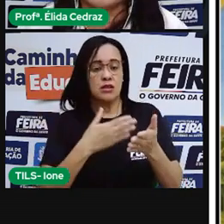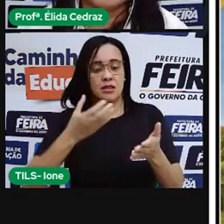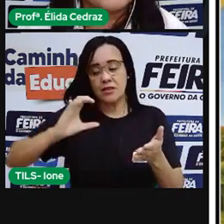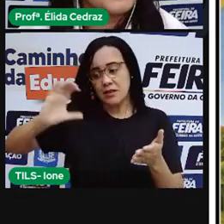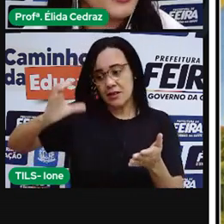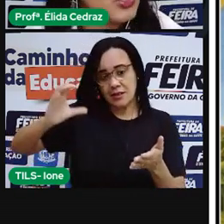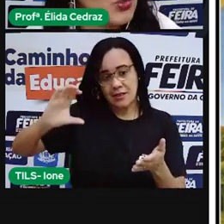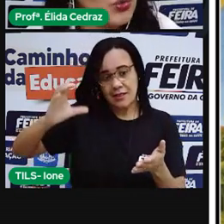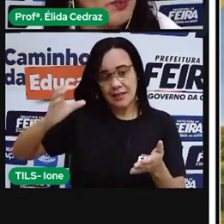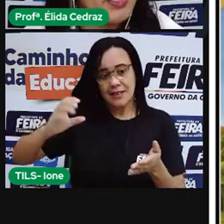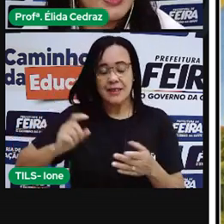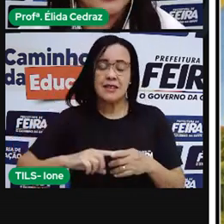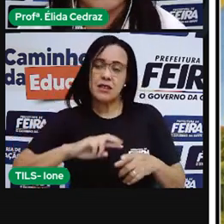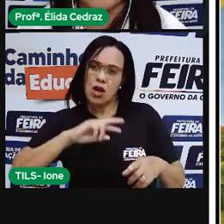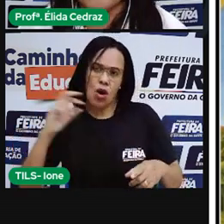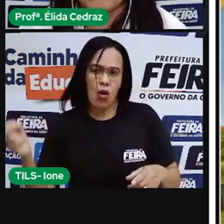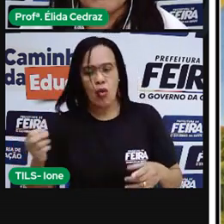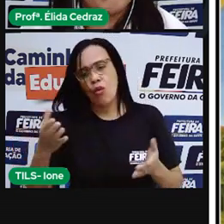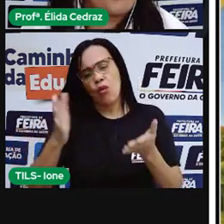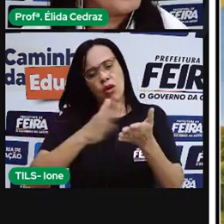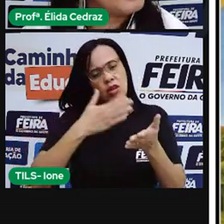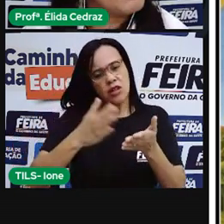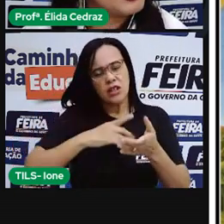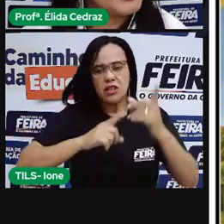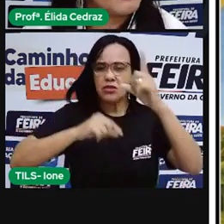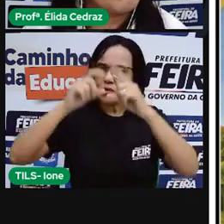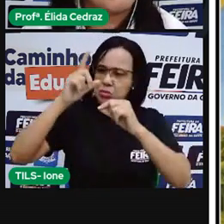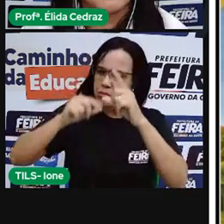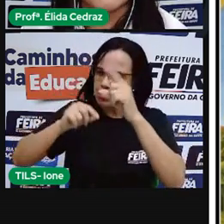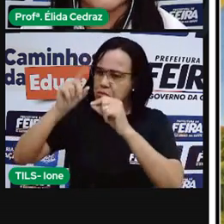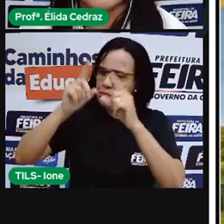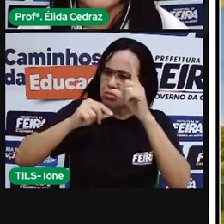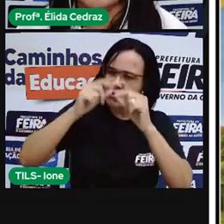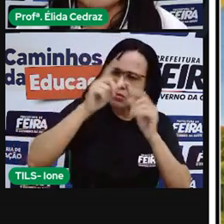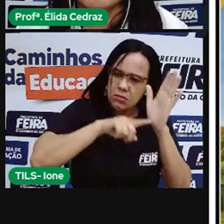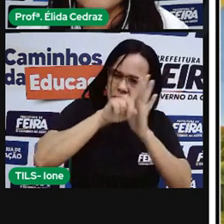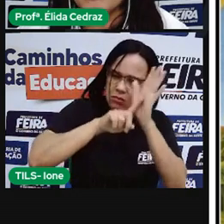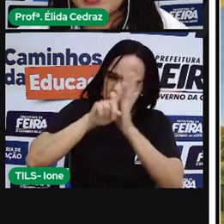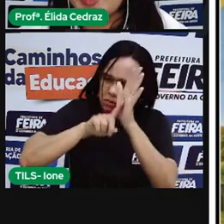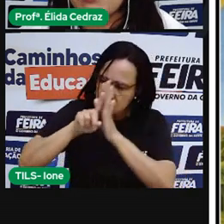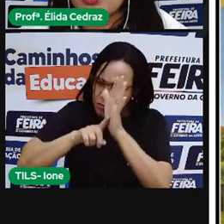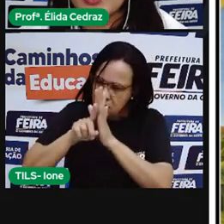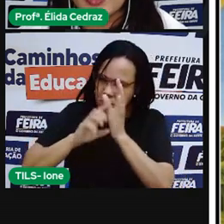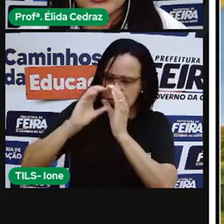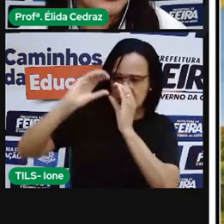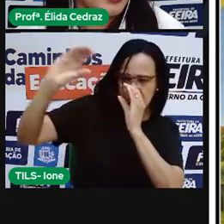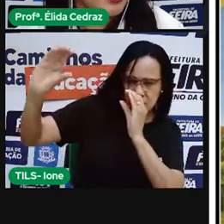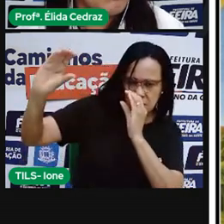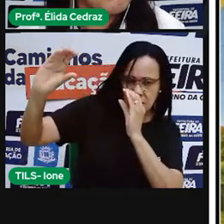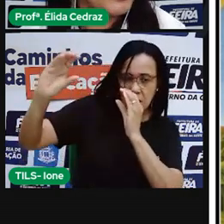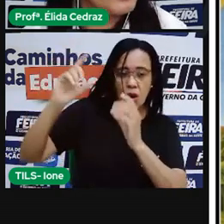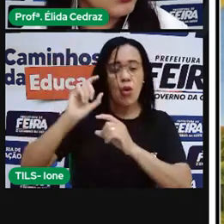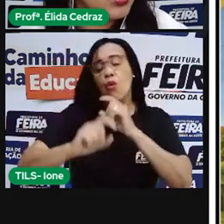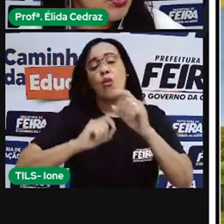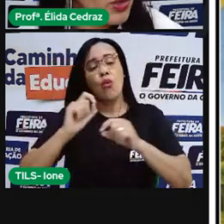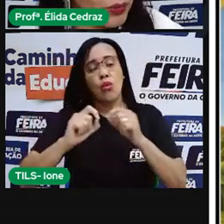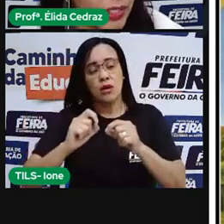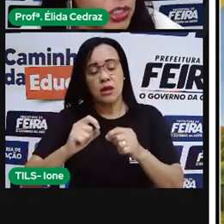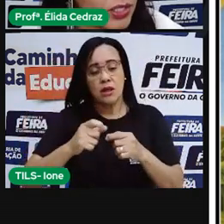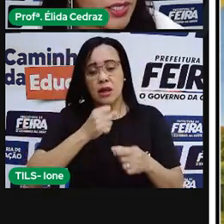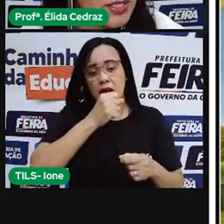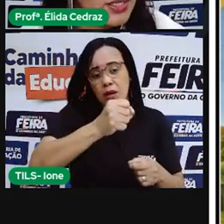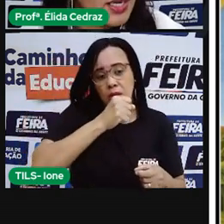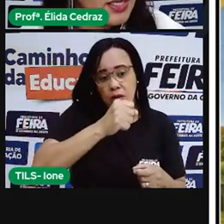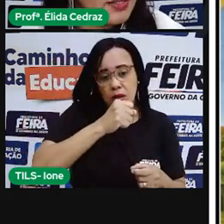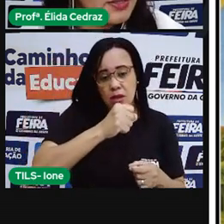num livro de astronomia, num programa de TV, numa reportagem, algo falando sobre a